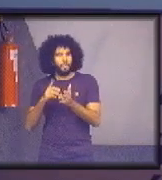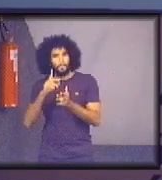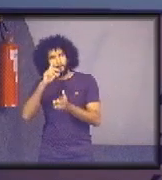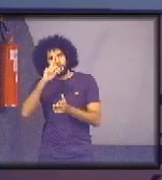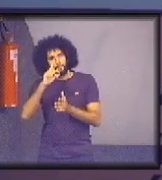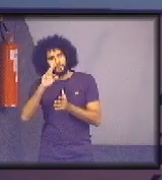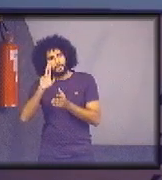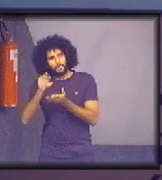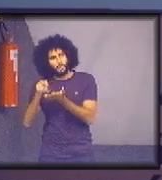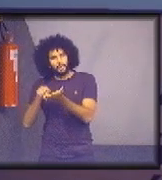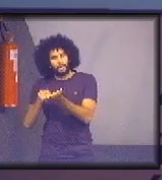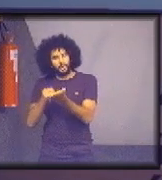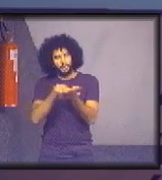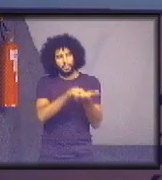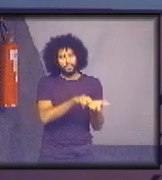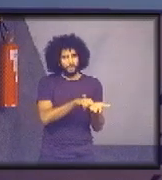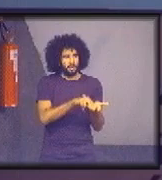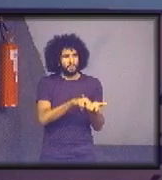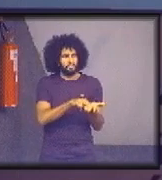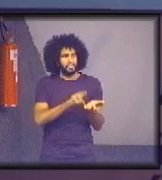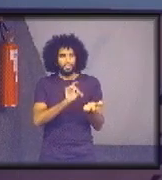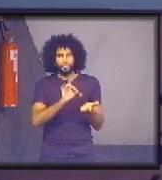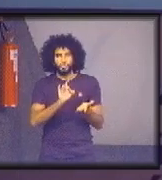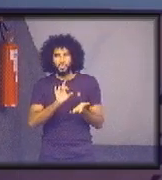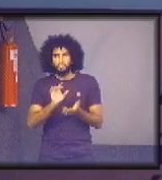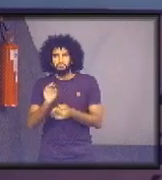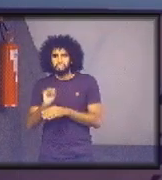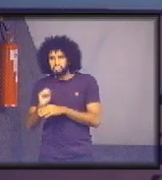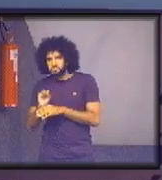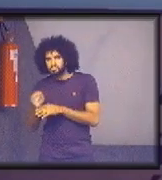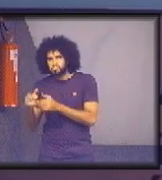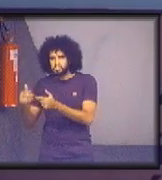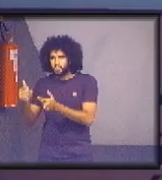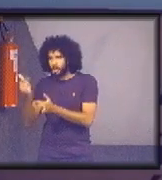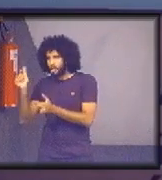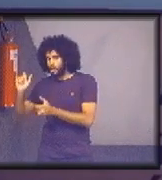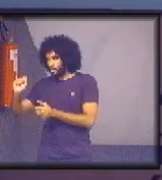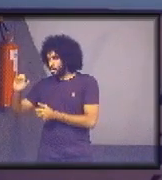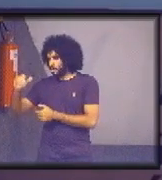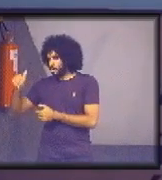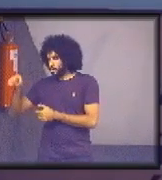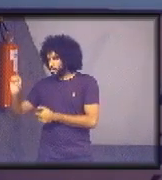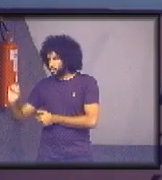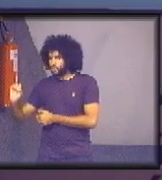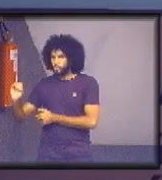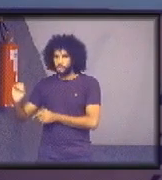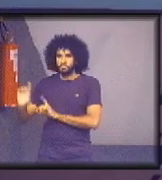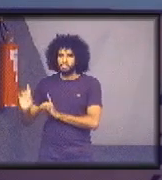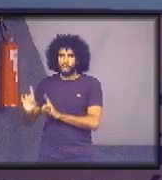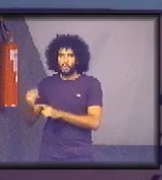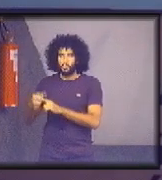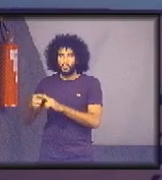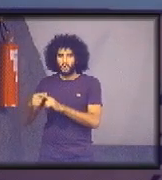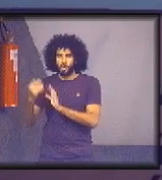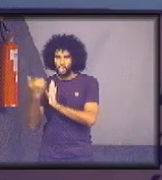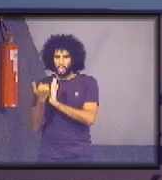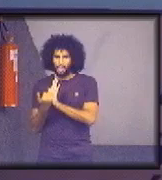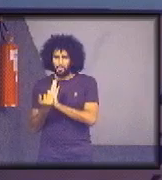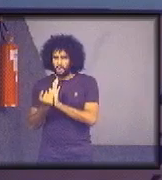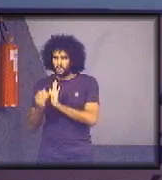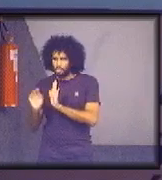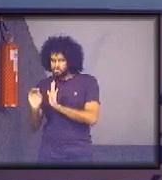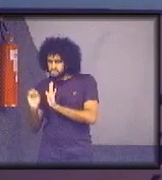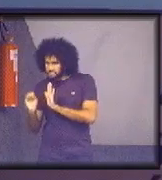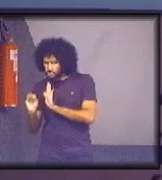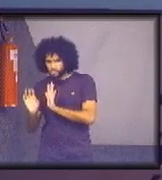portaria que criou o meu lucro socioambiental, que só cuida das outras ações. Não, aí não, porque a pauta não está sendo cuidada. O importante